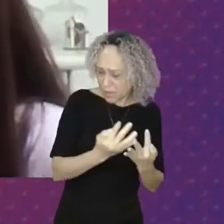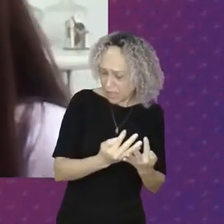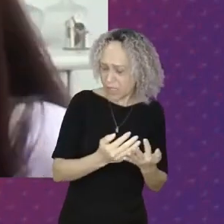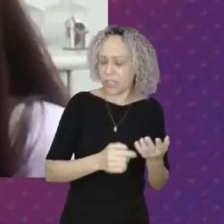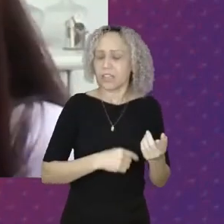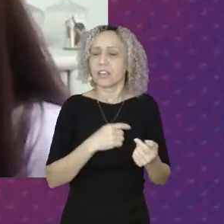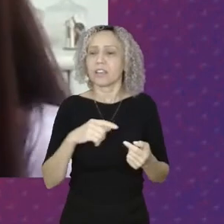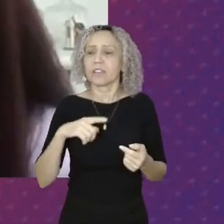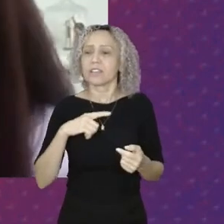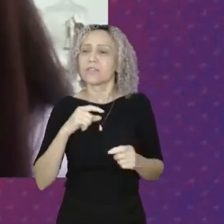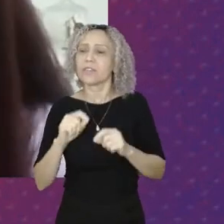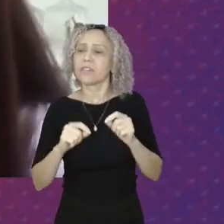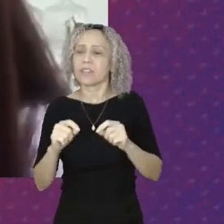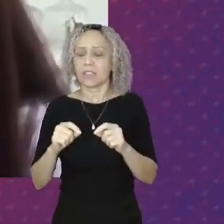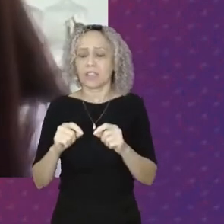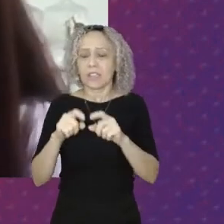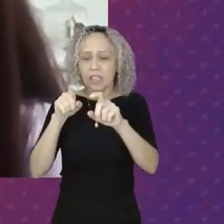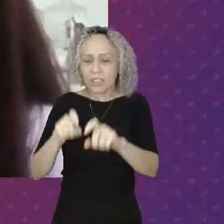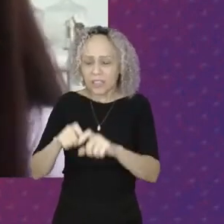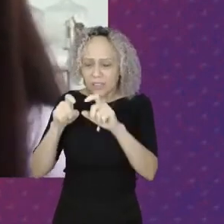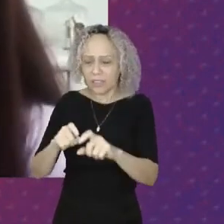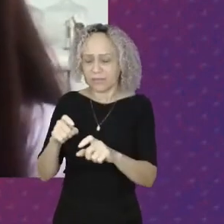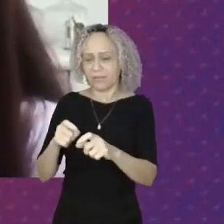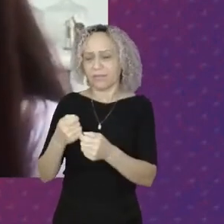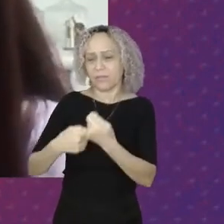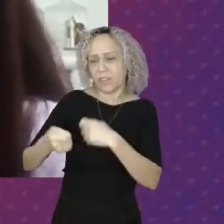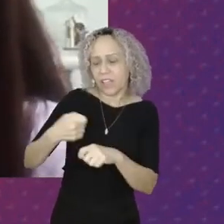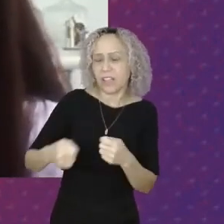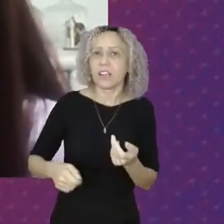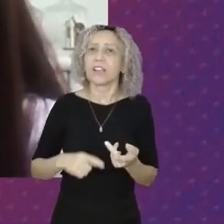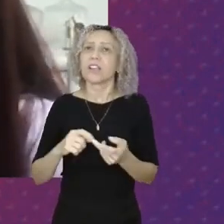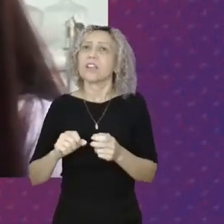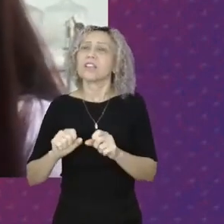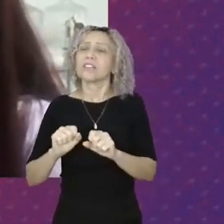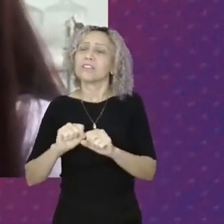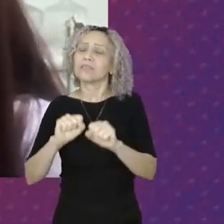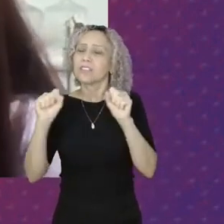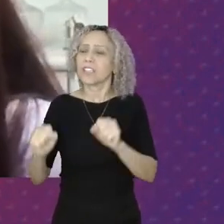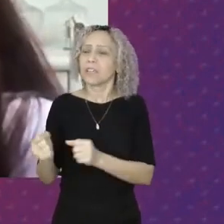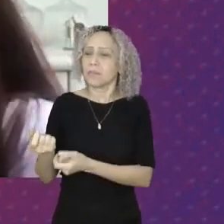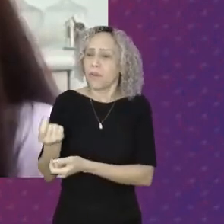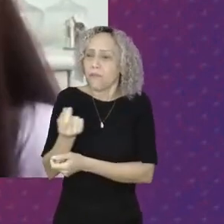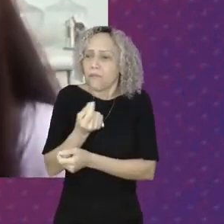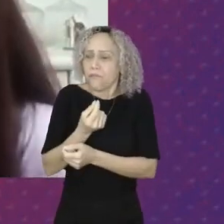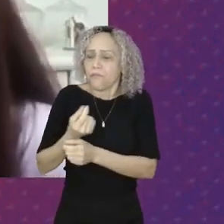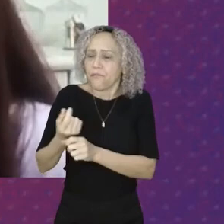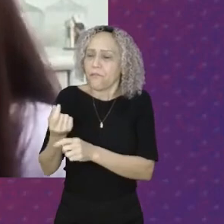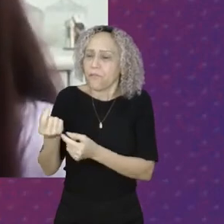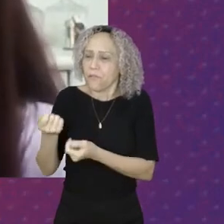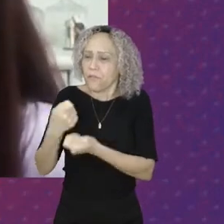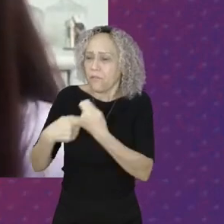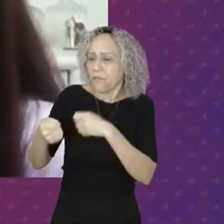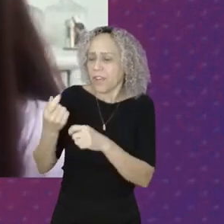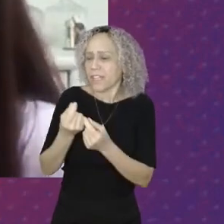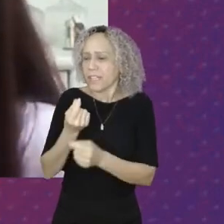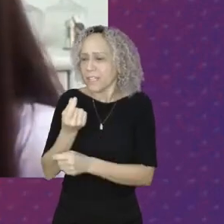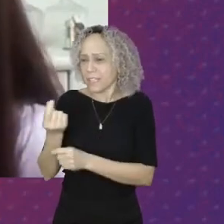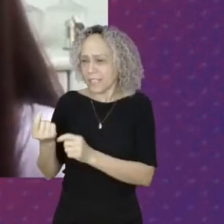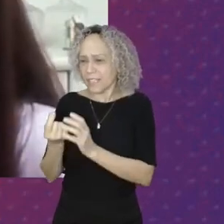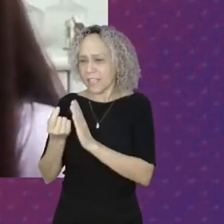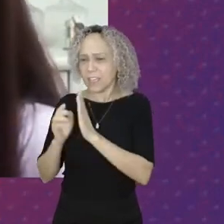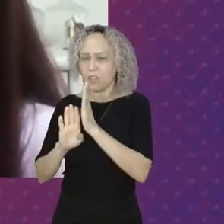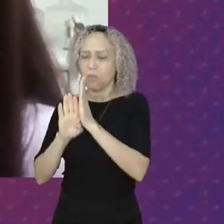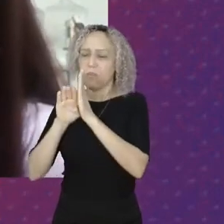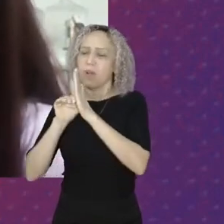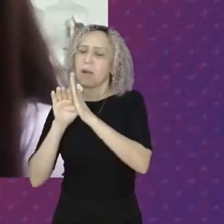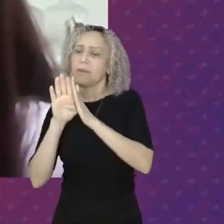Predatórios Do agronegócio Das mineradoras E do sistema Financeiro Num país Em que o agro É pop O agro É tudo E um dos